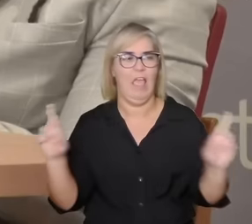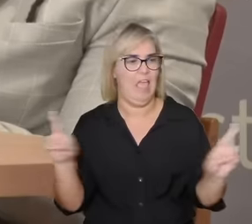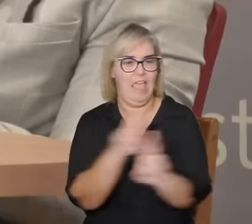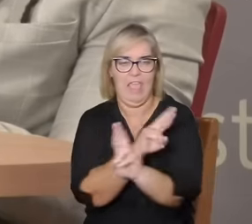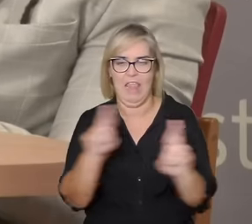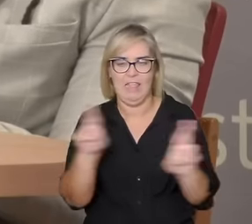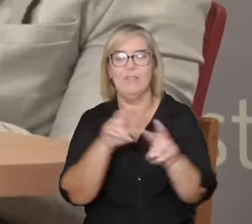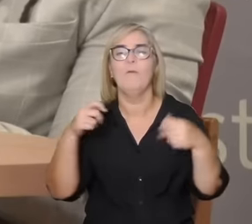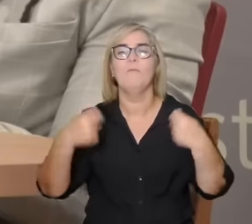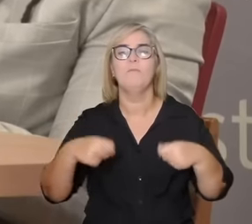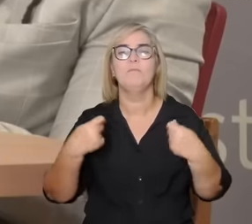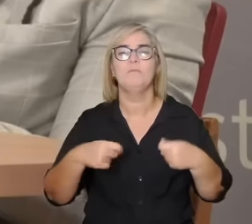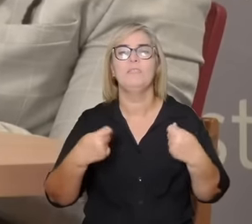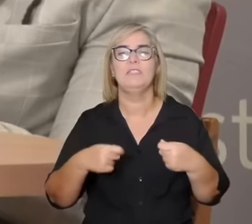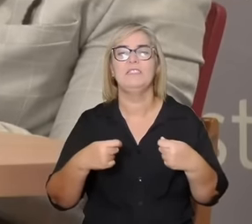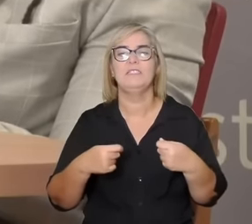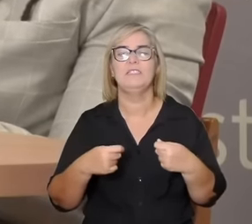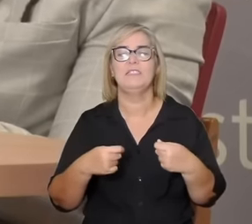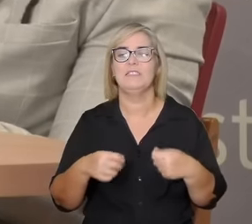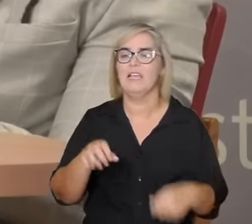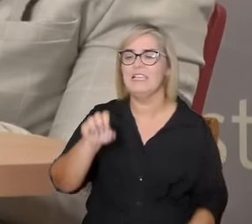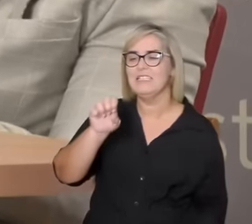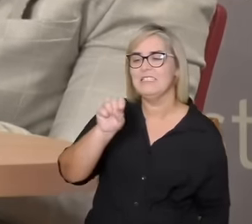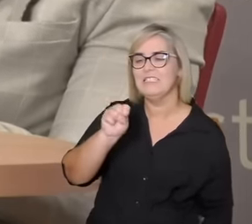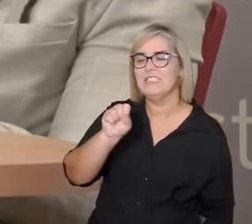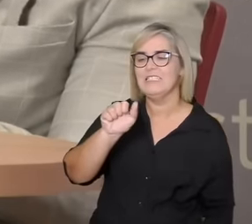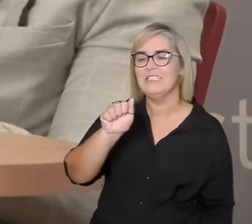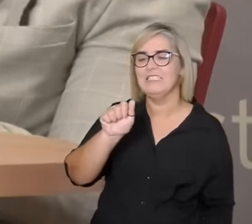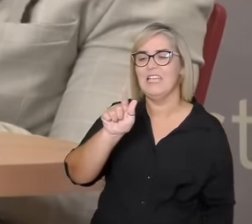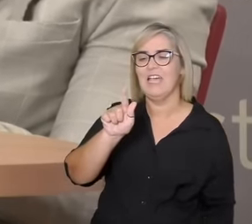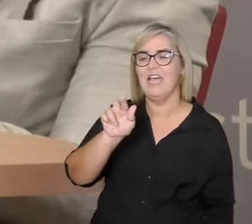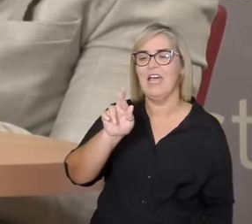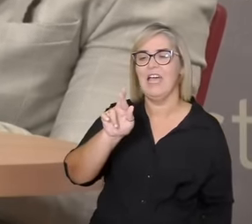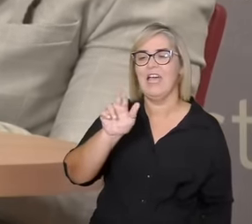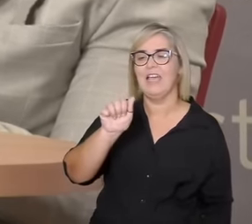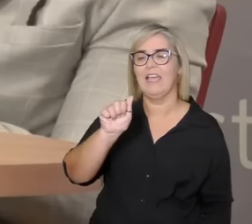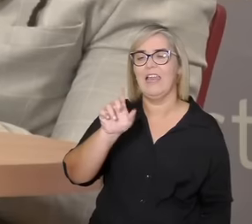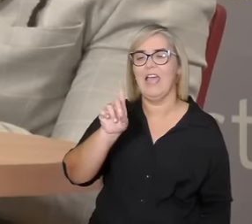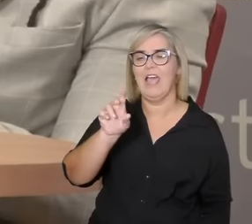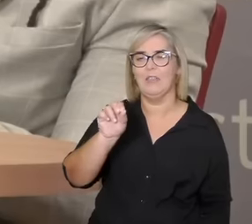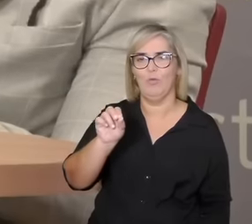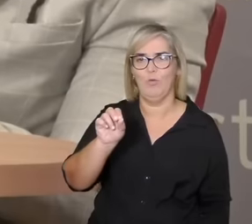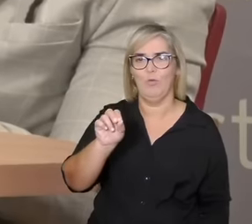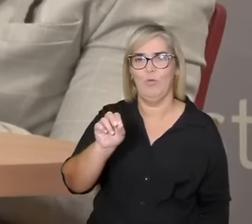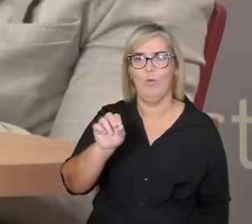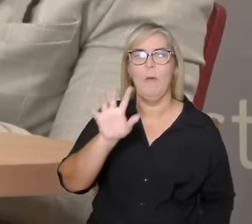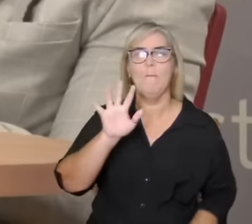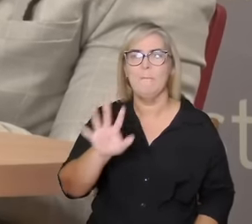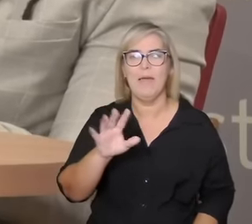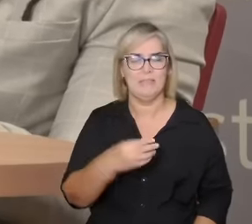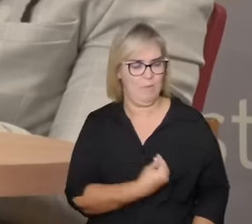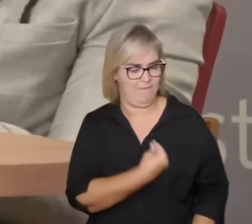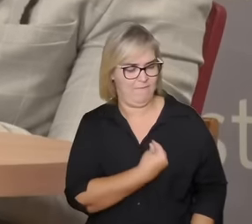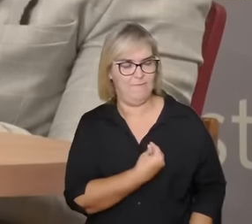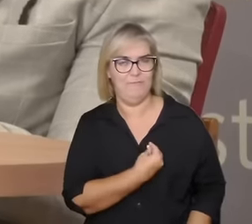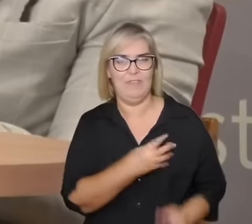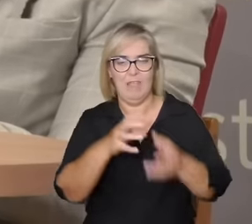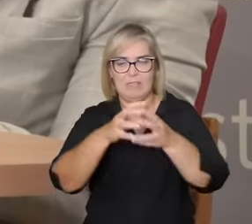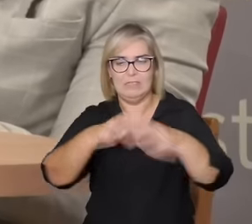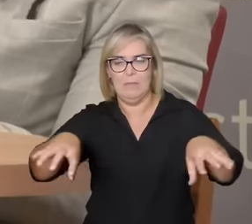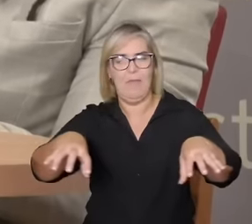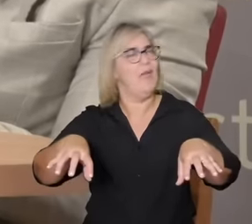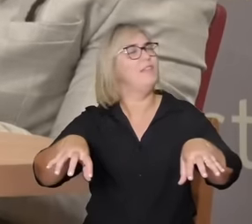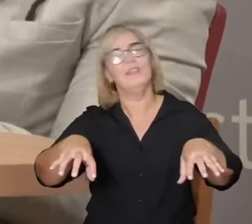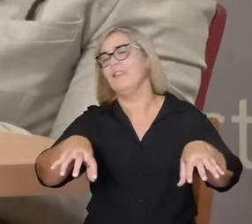noção de sagrado sagrado aqui não como algo separado da vida mas como a vida é tão